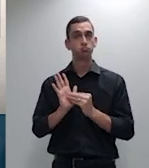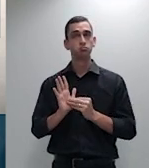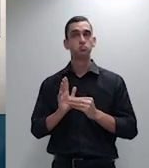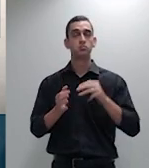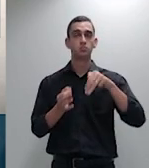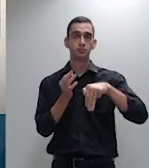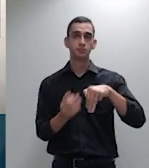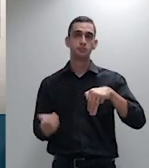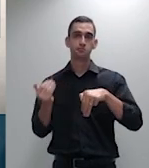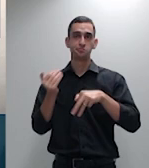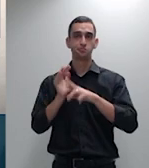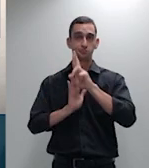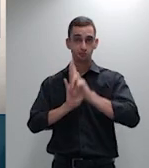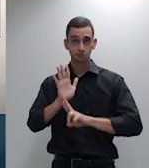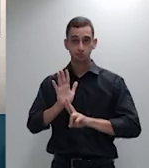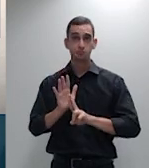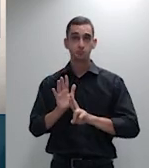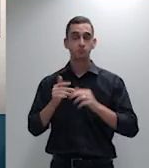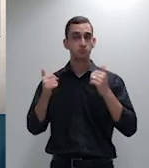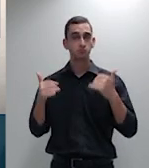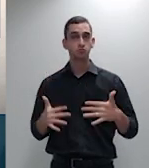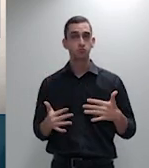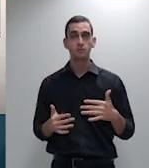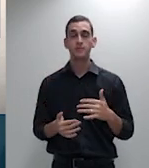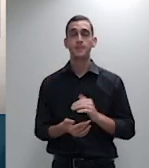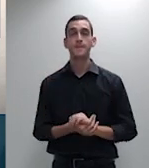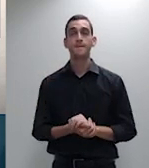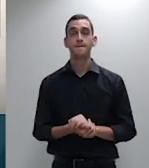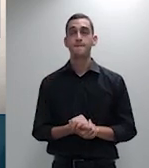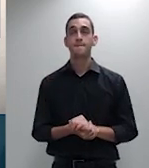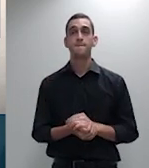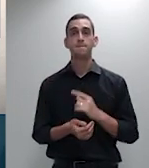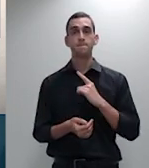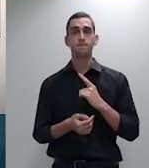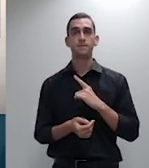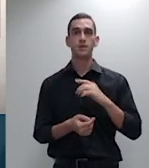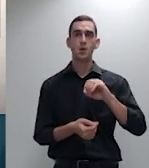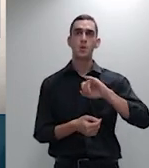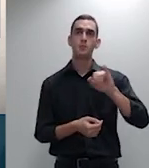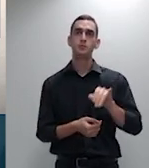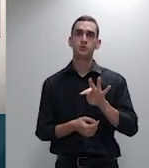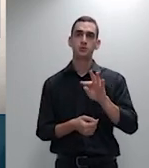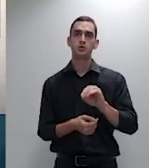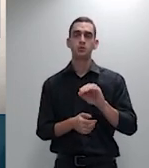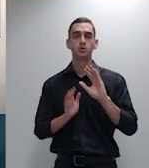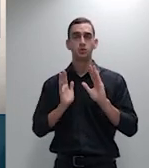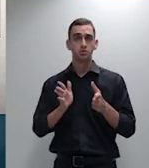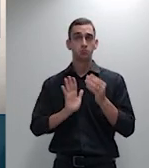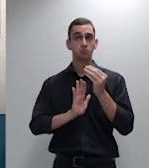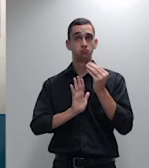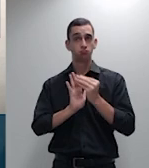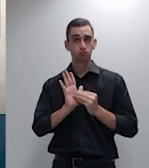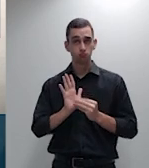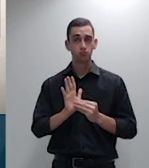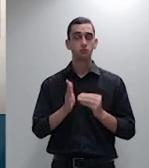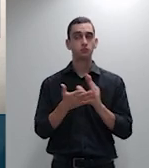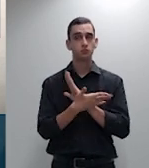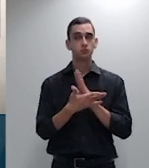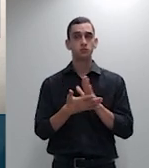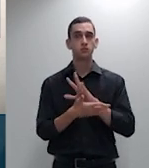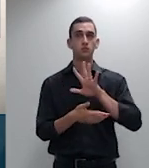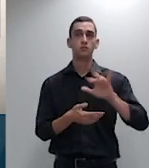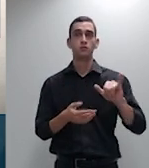na espécie o objeto da segunda ação ajuizada visa declarar extinta a união estável entre as mesmas